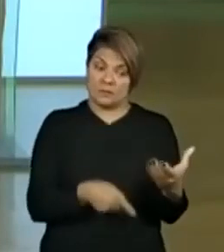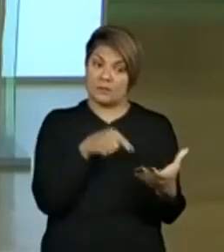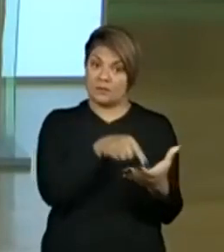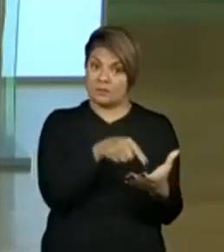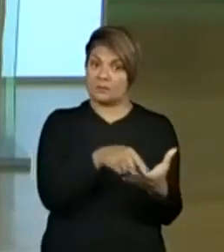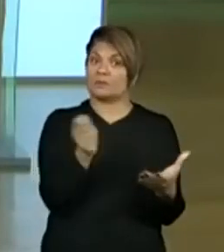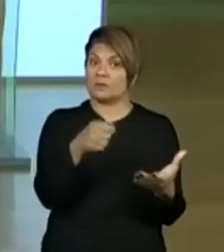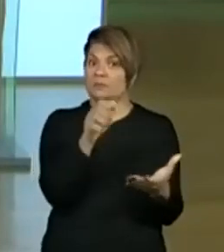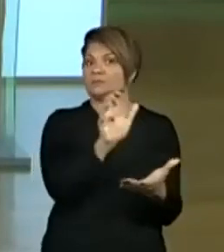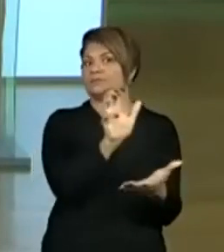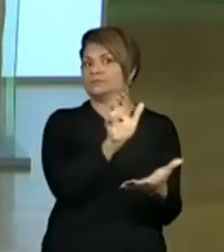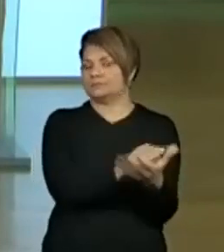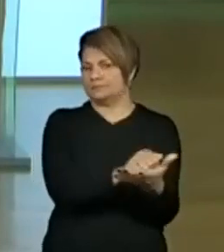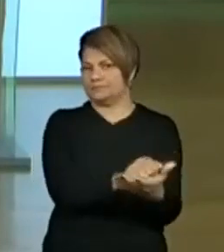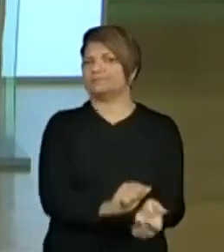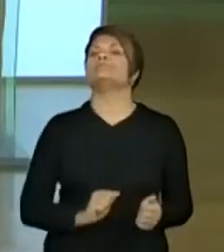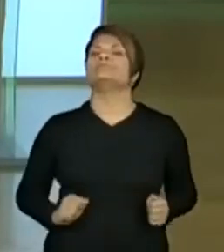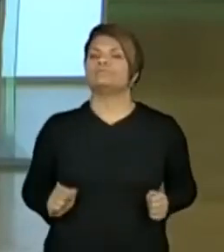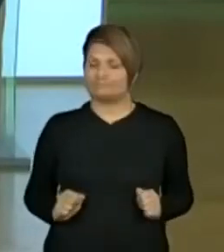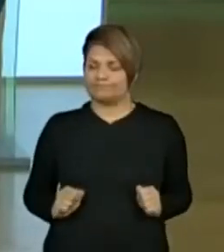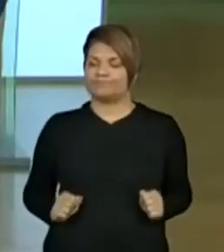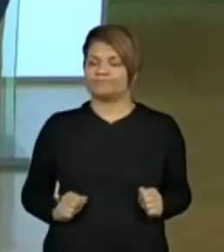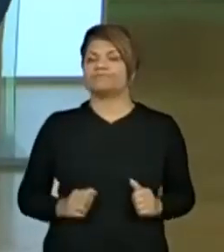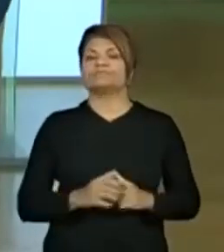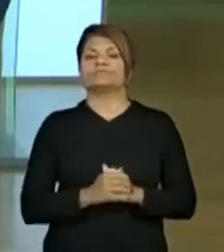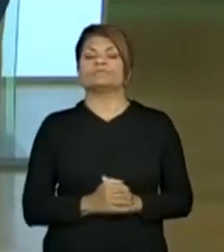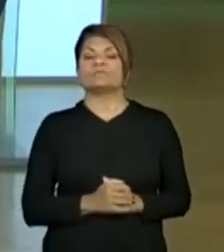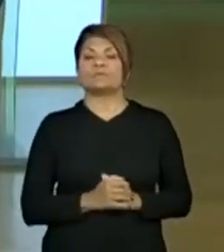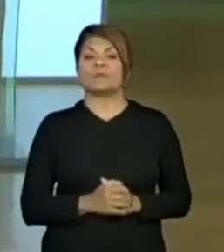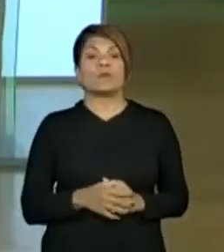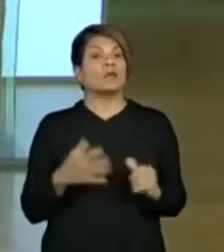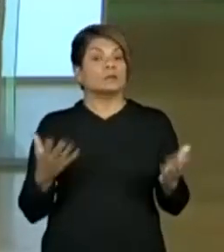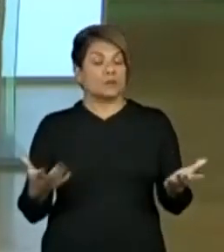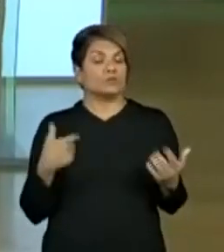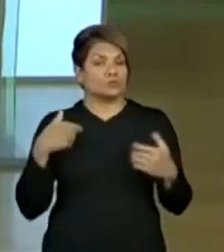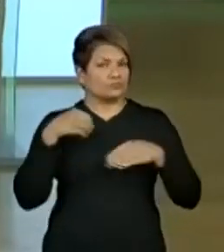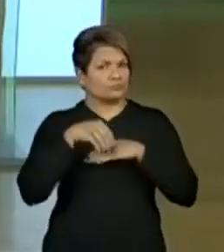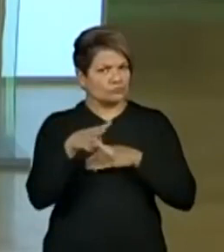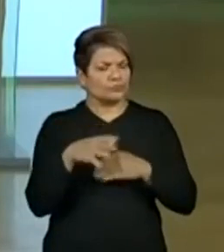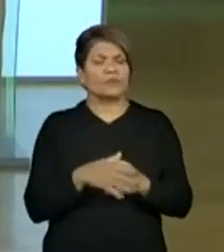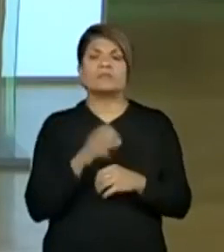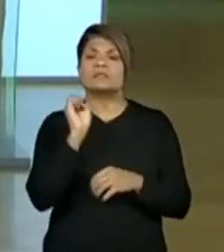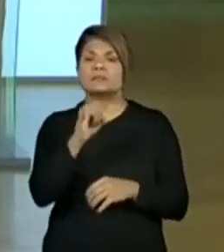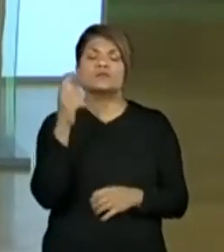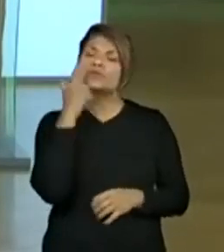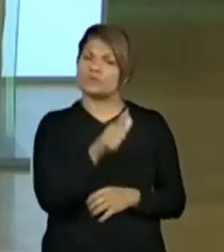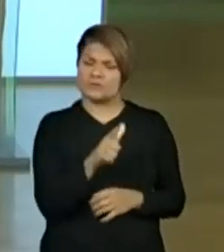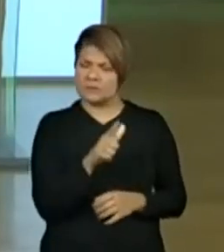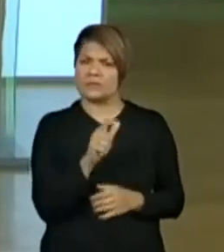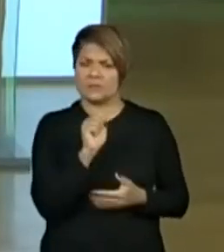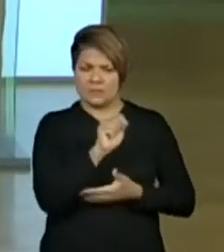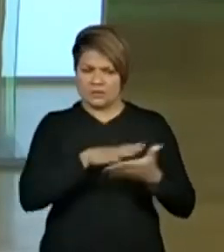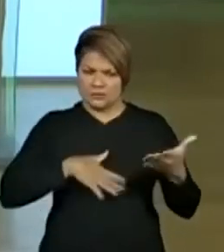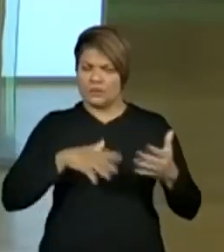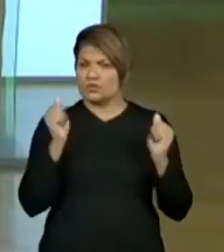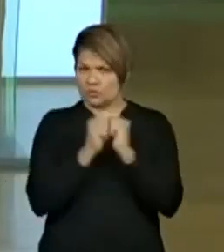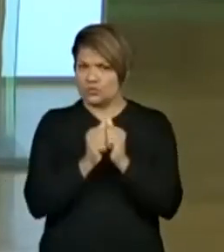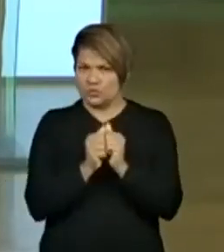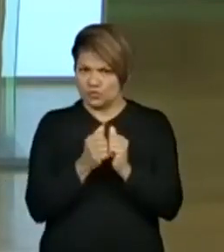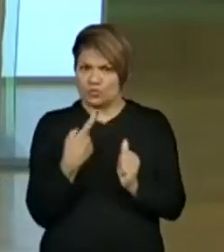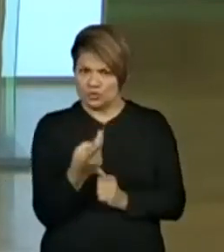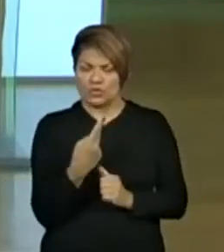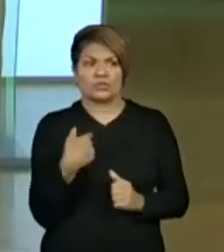suficiente para você realizar as atividades. Como eu já falei, se vocês não conseguirem fazer atividade junto com a gente aqui,